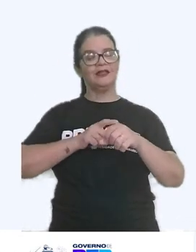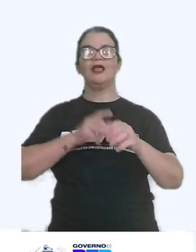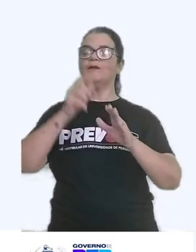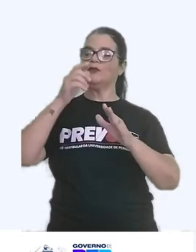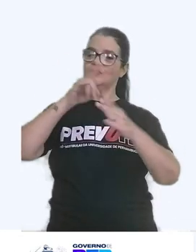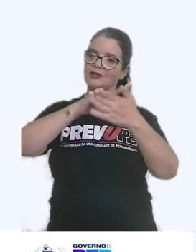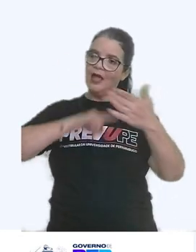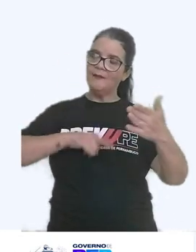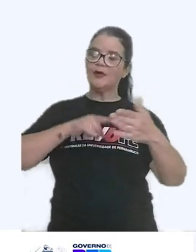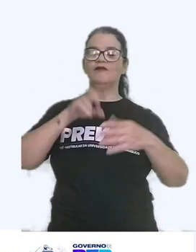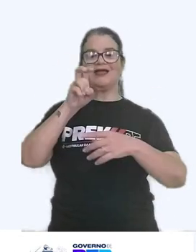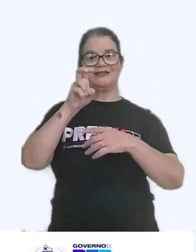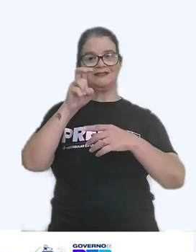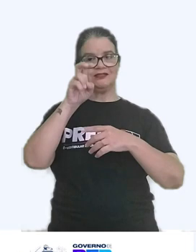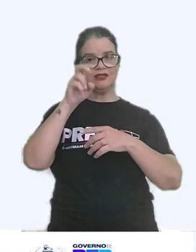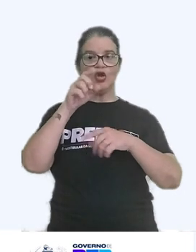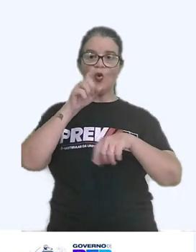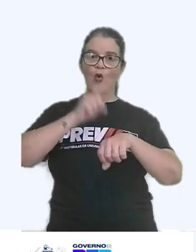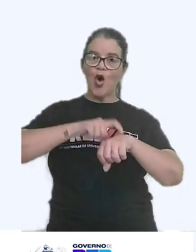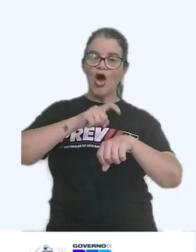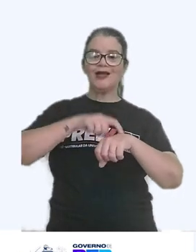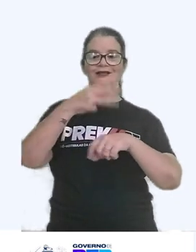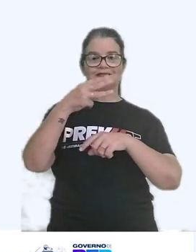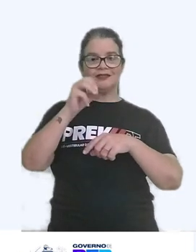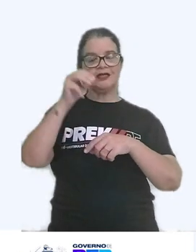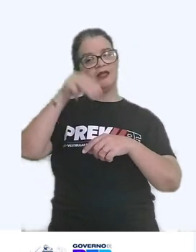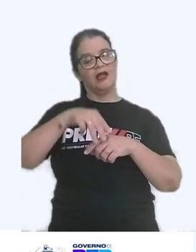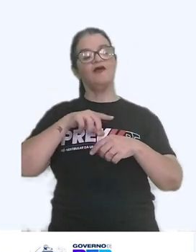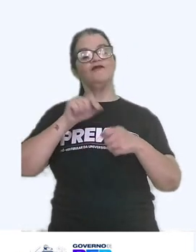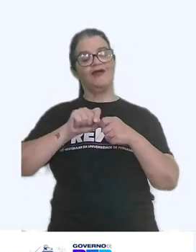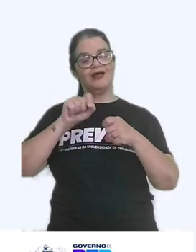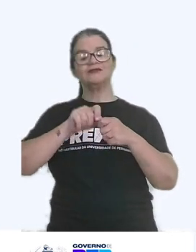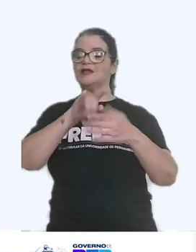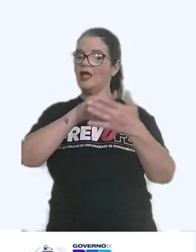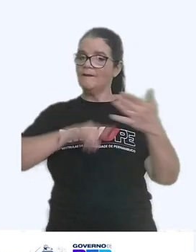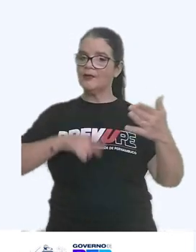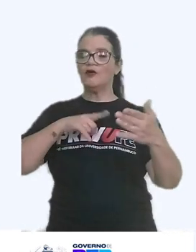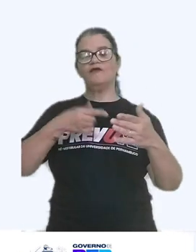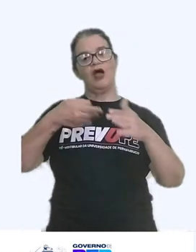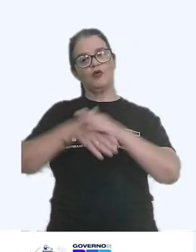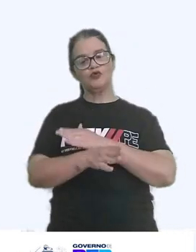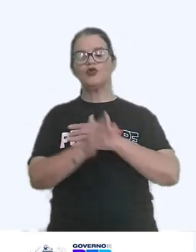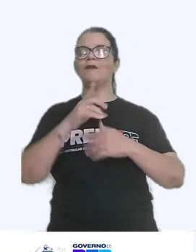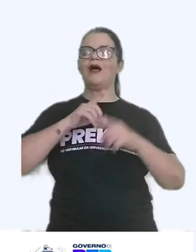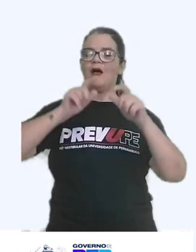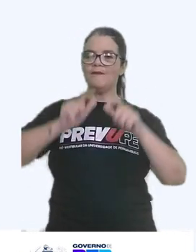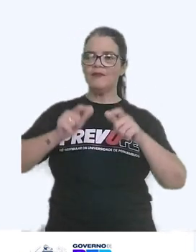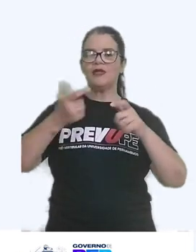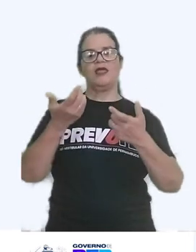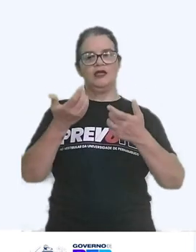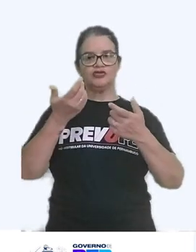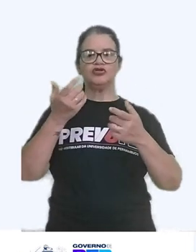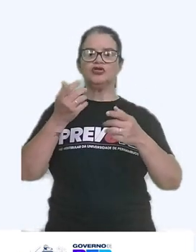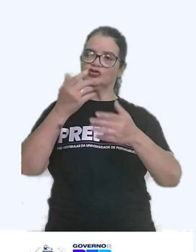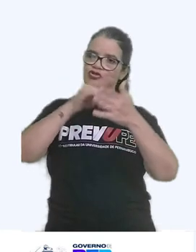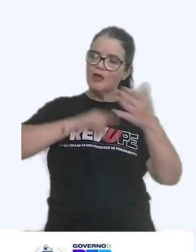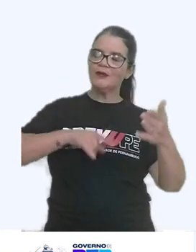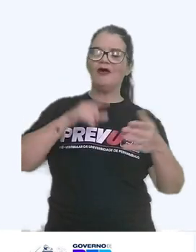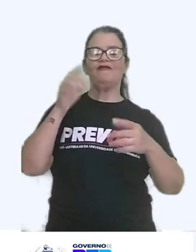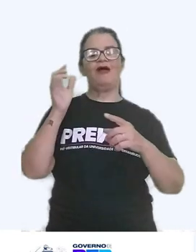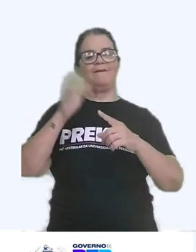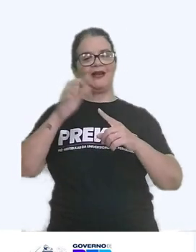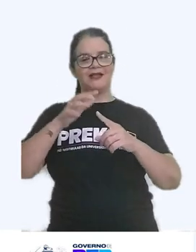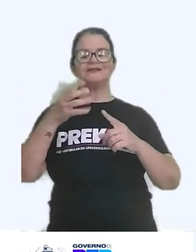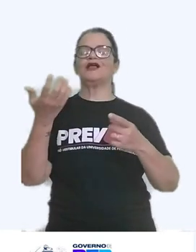que é de 5 horas e 30 minutos. Fazer simulados ajuda a se acostumar ao ambiente de prova e a lidar com a pressão do tempo.